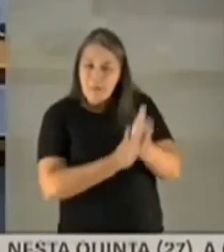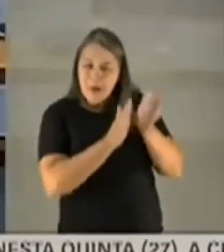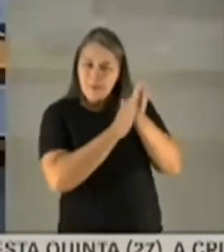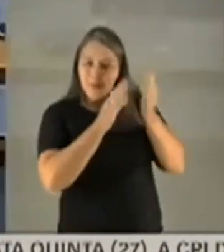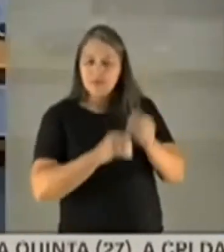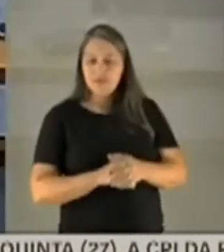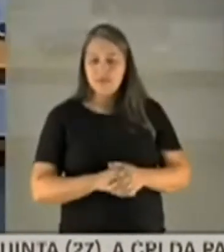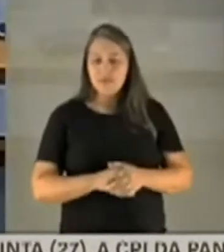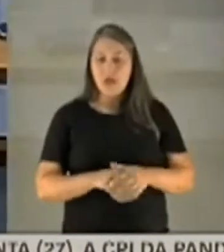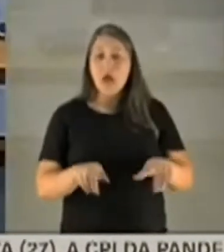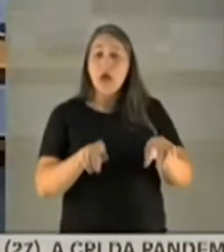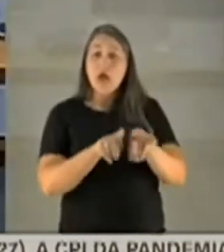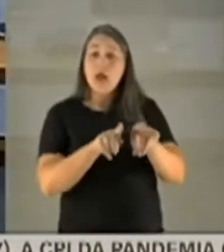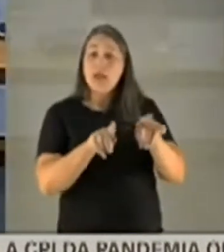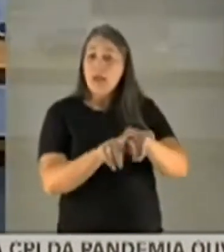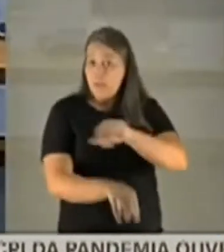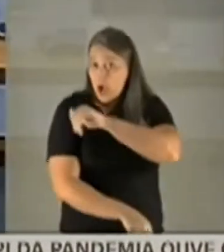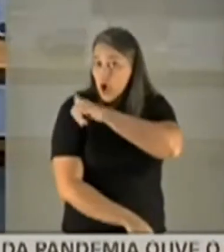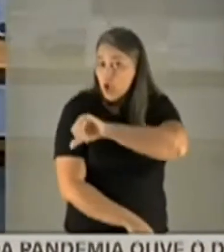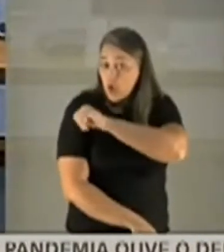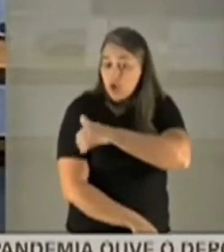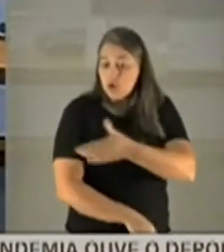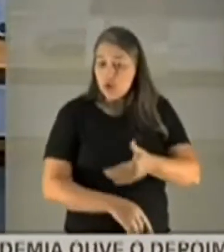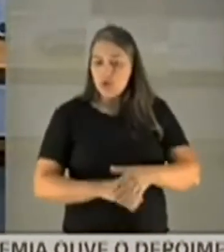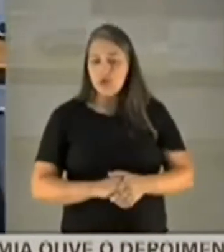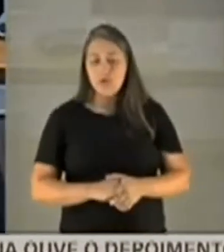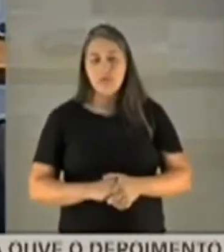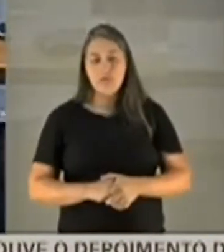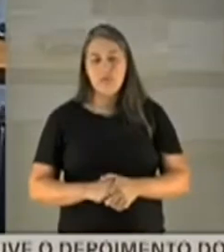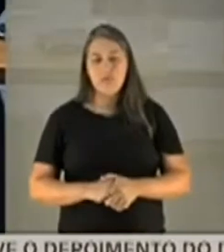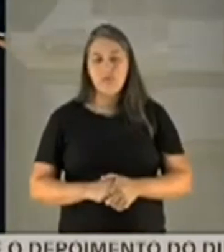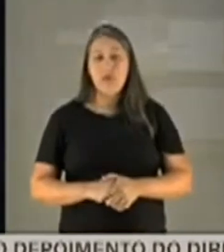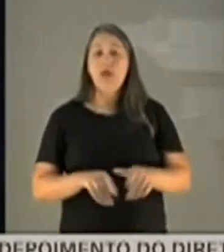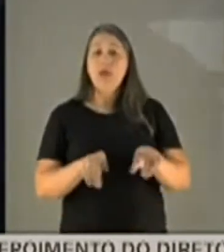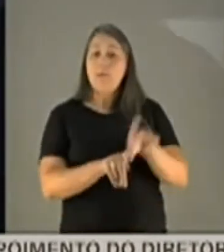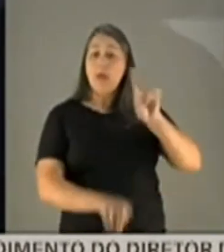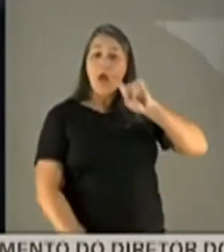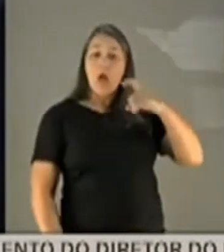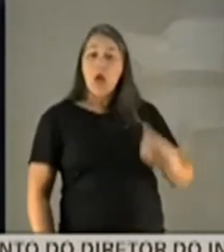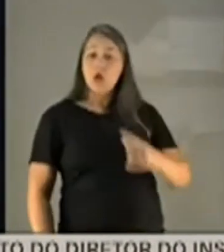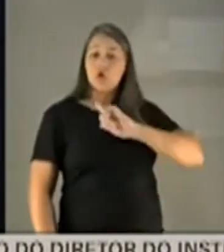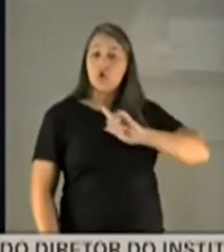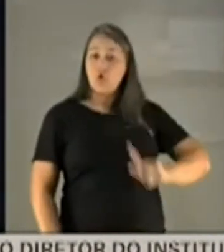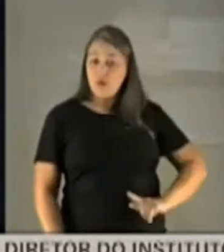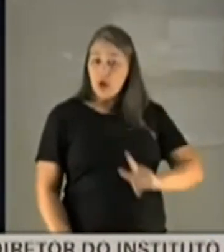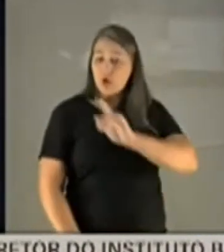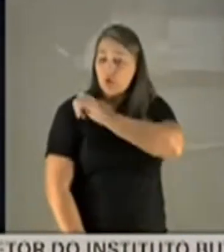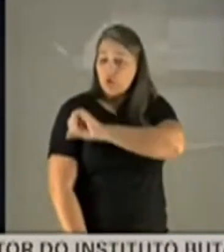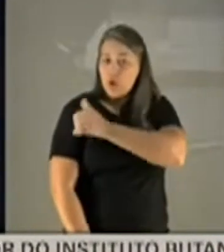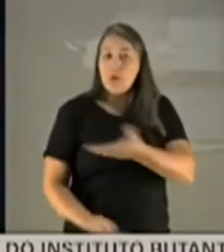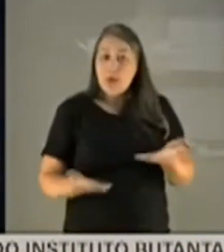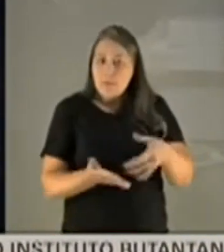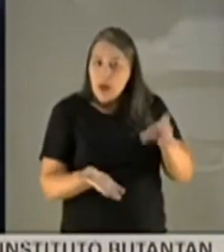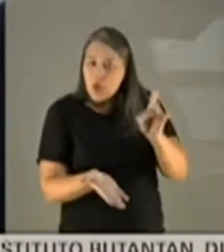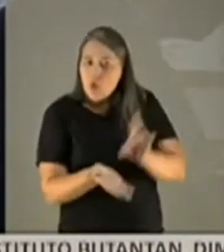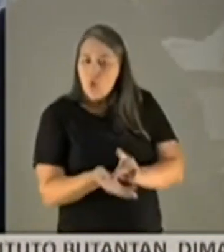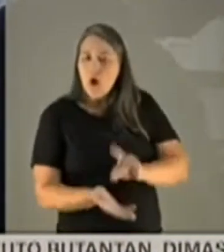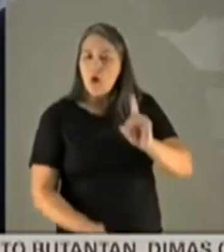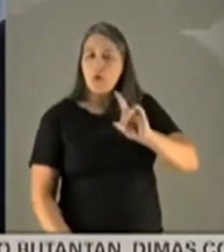Inclusive do Rio de Janeiro, né, presidente? Inclusive o ex-governador do Rio de Janeiro e o atual governador do Rio de dois.